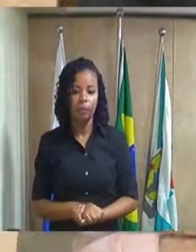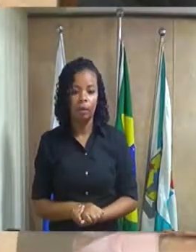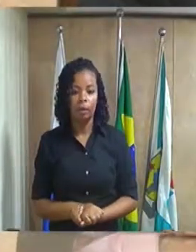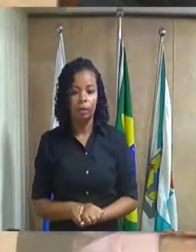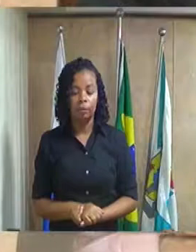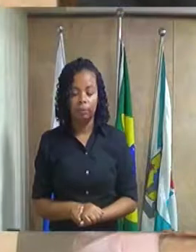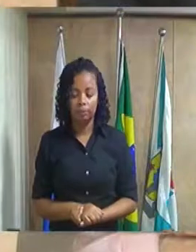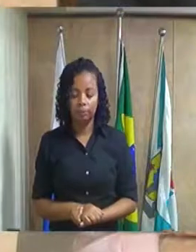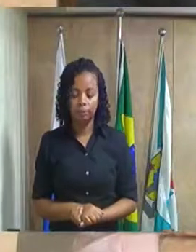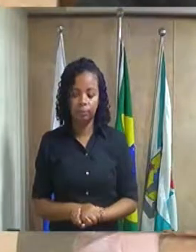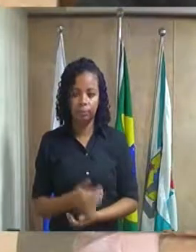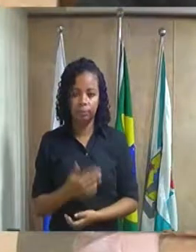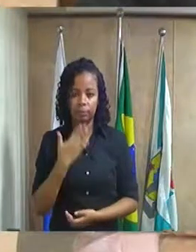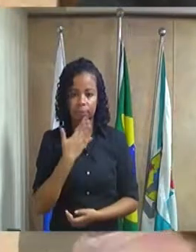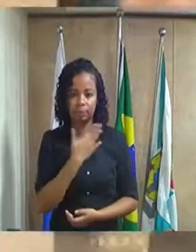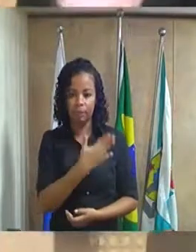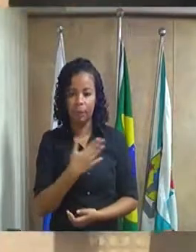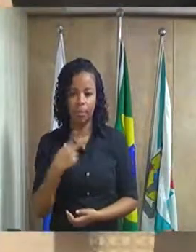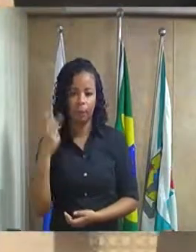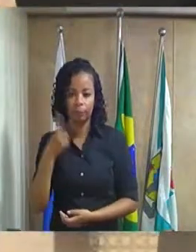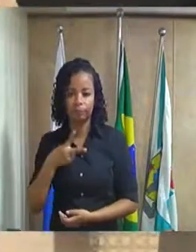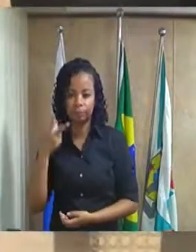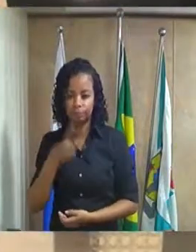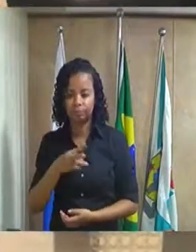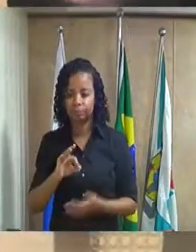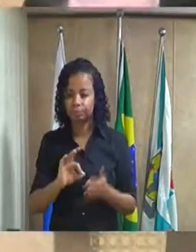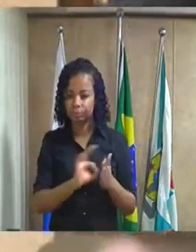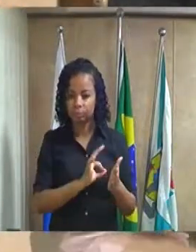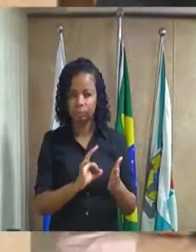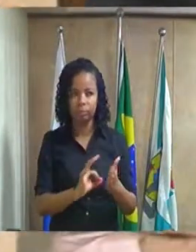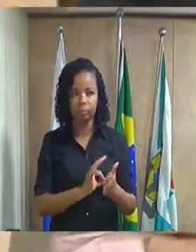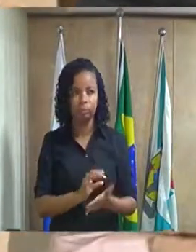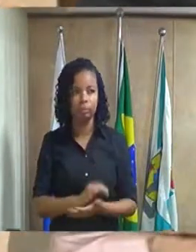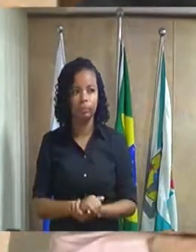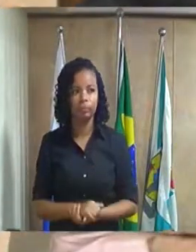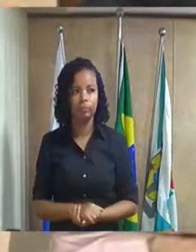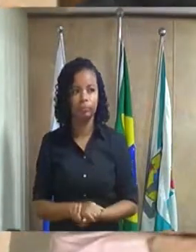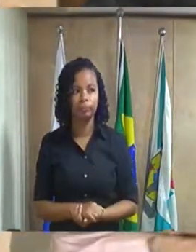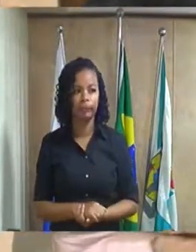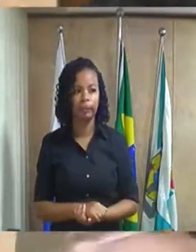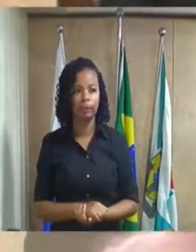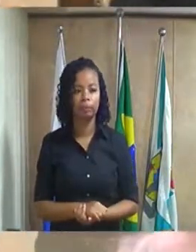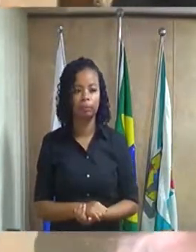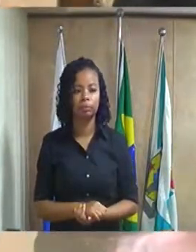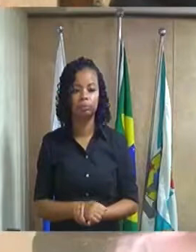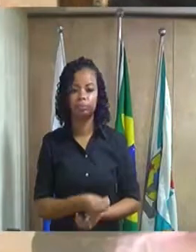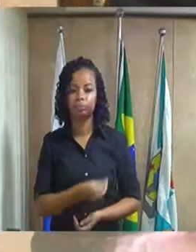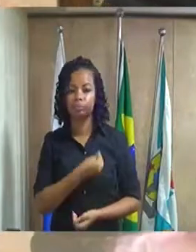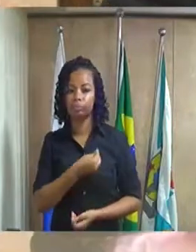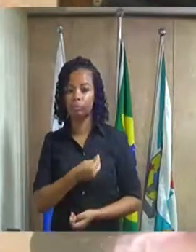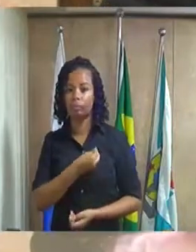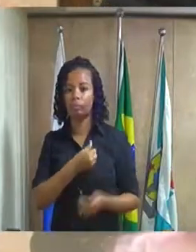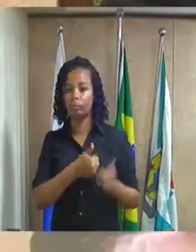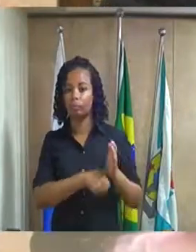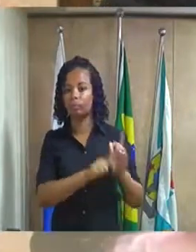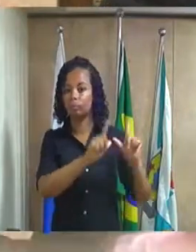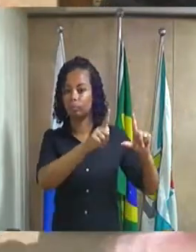peço os senhores vereadores que registrem as presenças no painel por favor